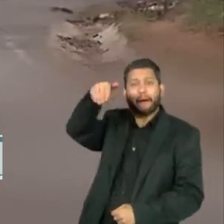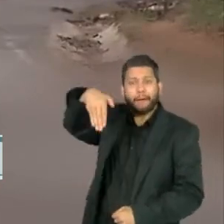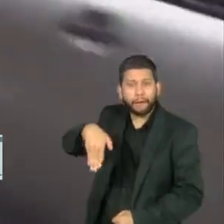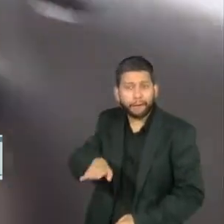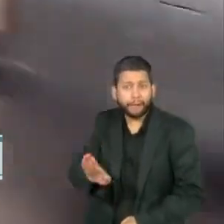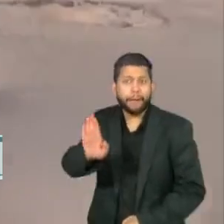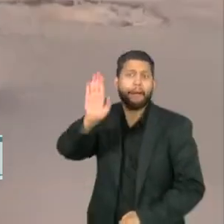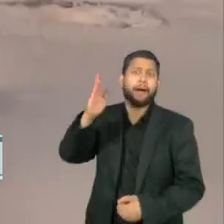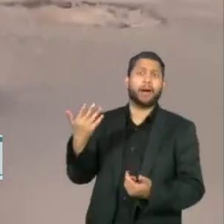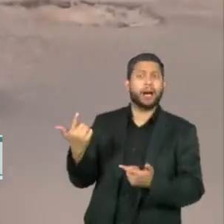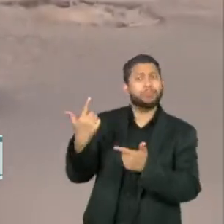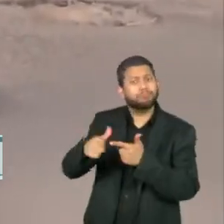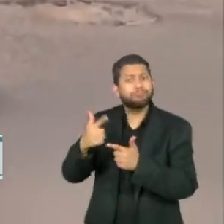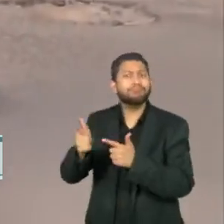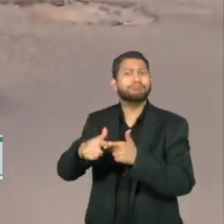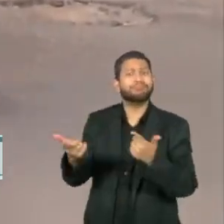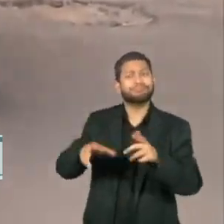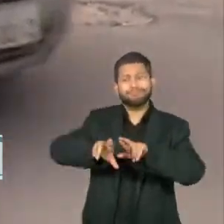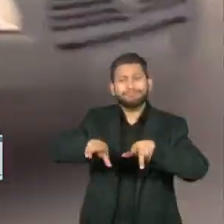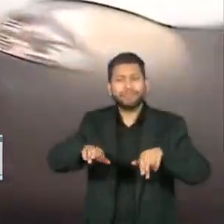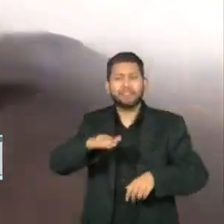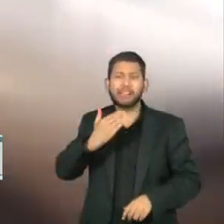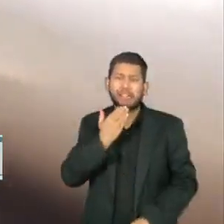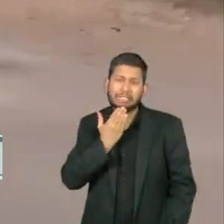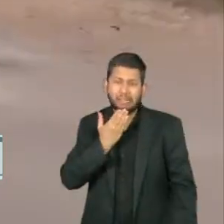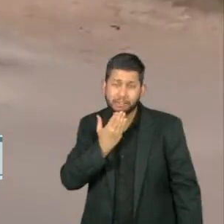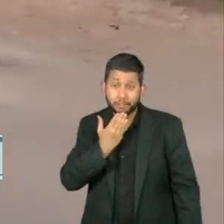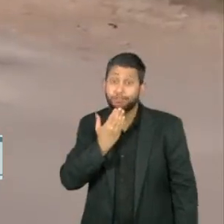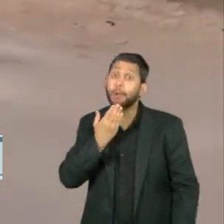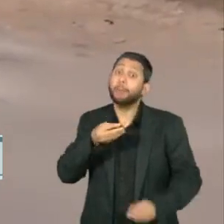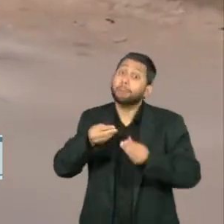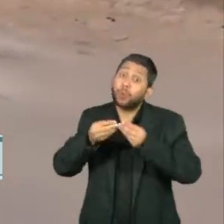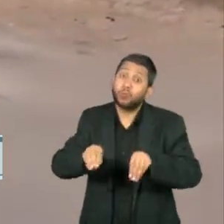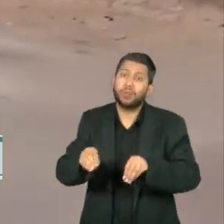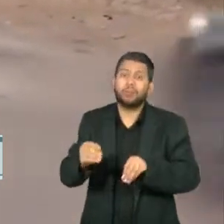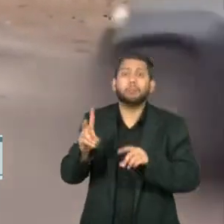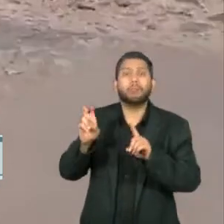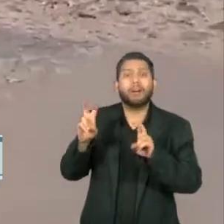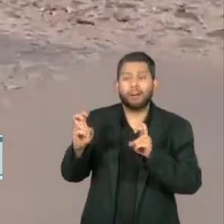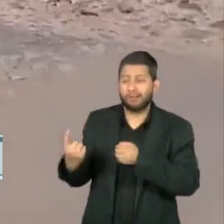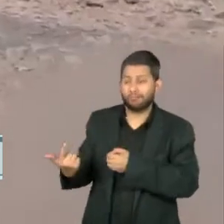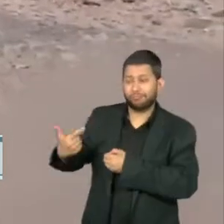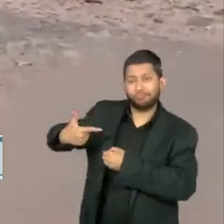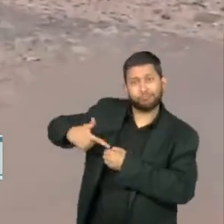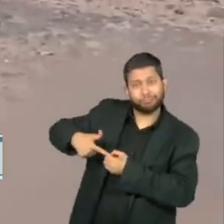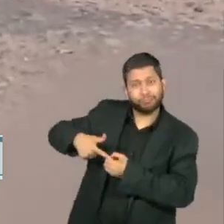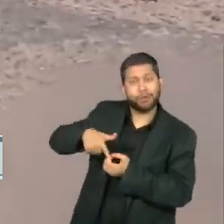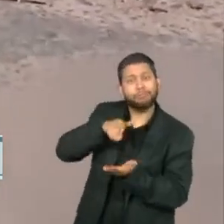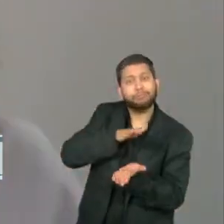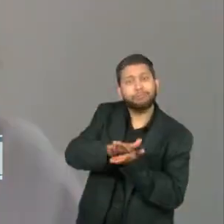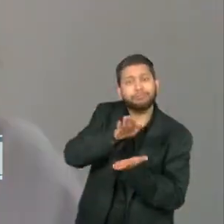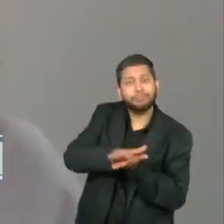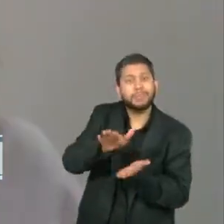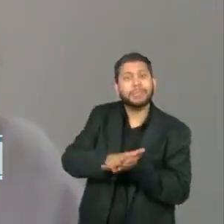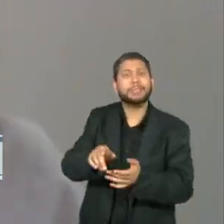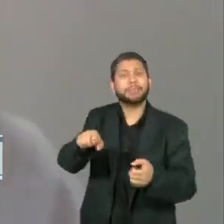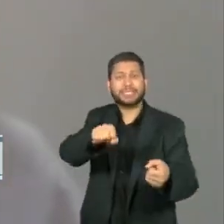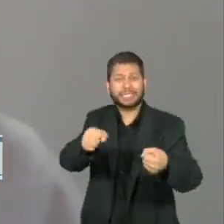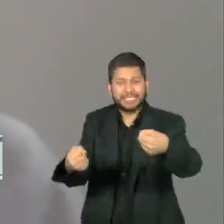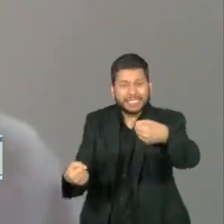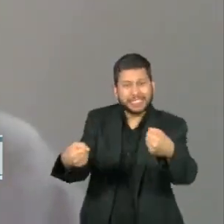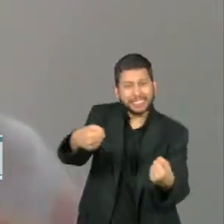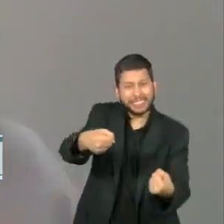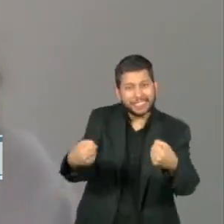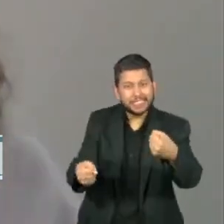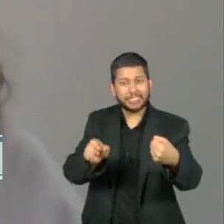muito acentuadas, aclives ou declives muito acentuadas, isso faz com que a pessoa que trafegue, o motorista que trafegue nela tenha que fazer um grande